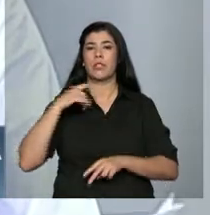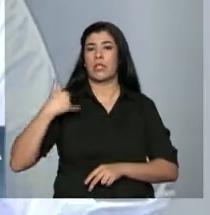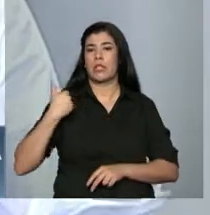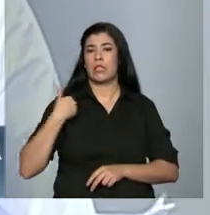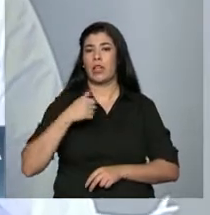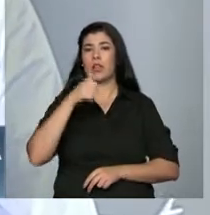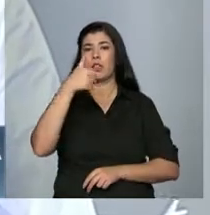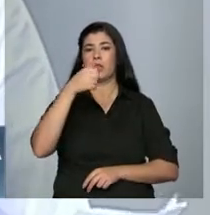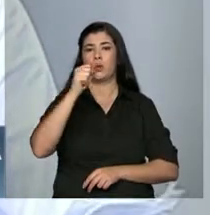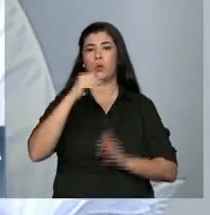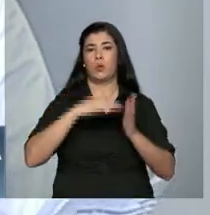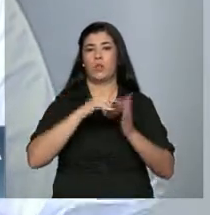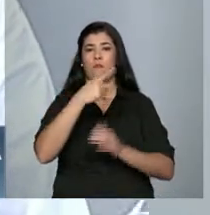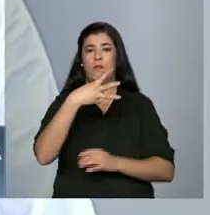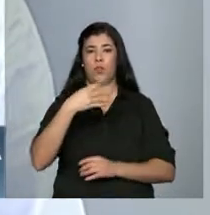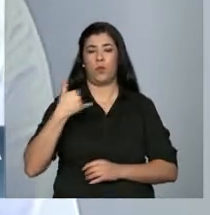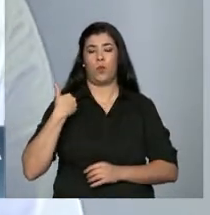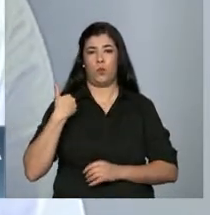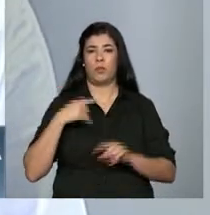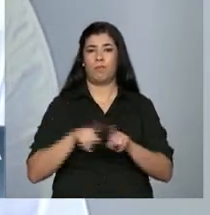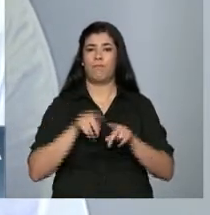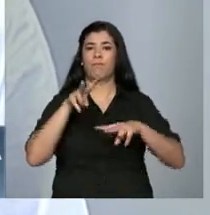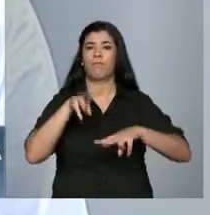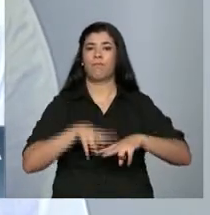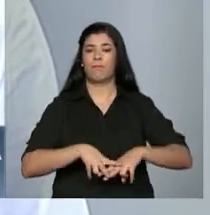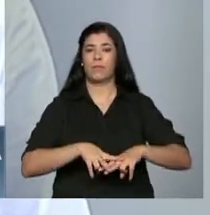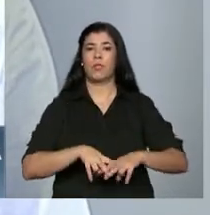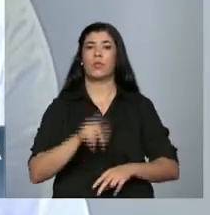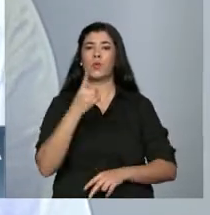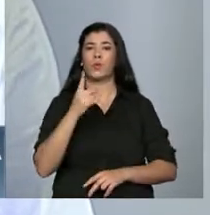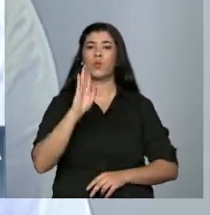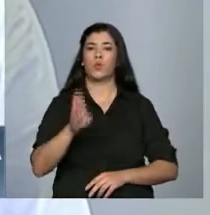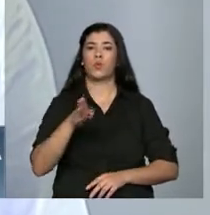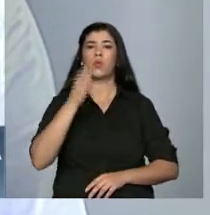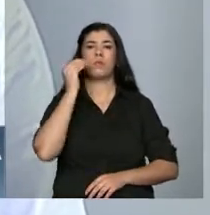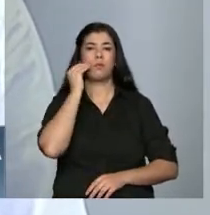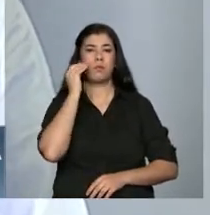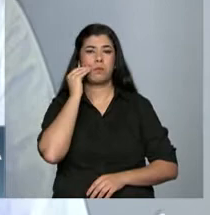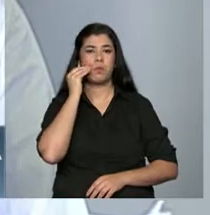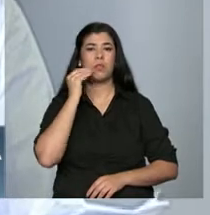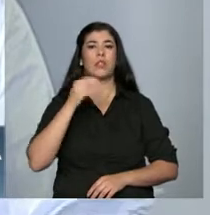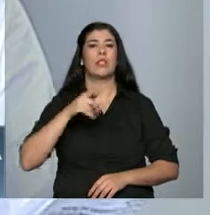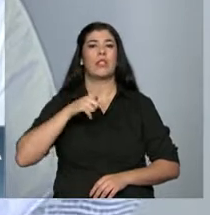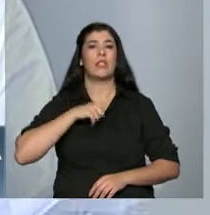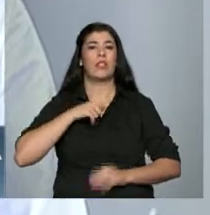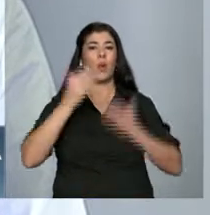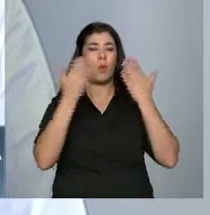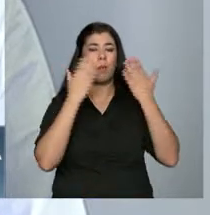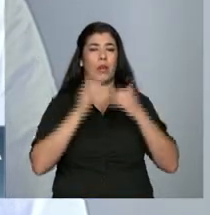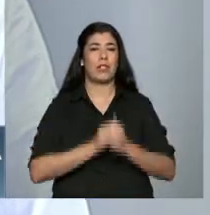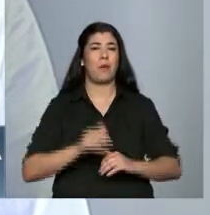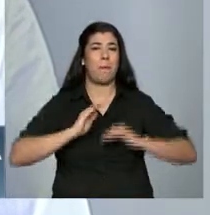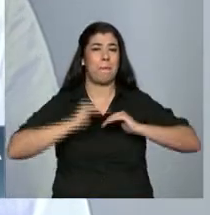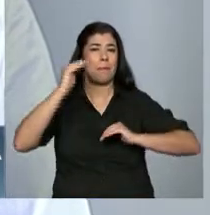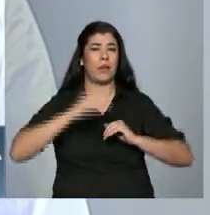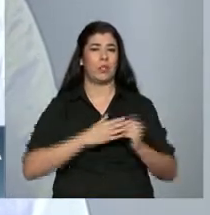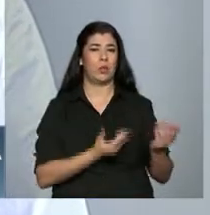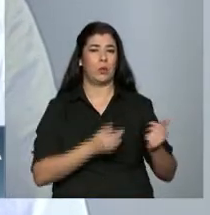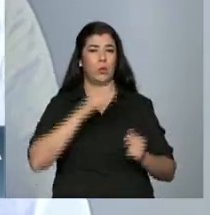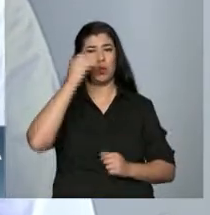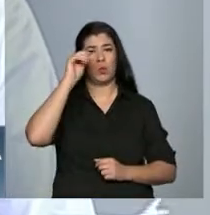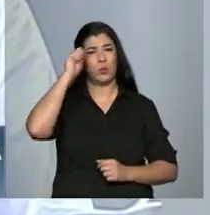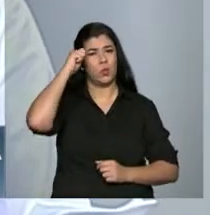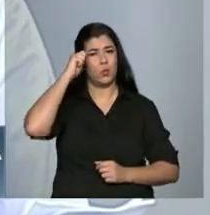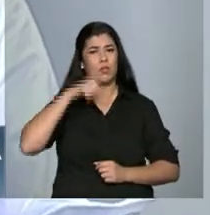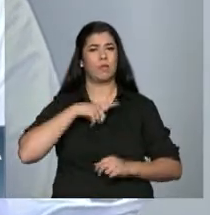18 e 24 anos e foram presos uma vez e meia mais negros do que brancos. Outro dado